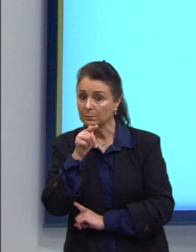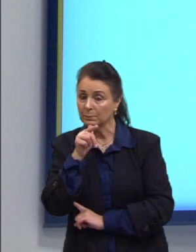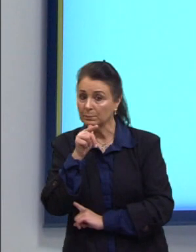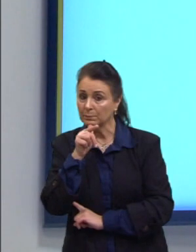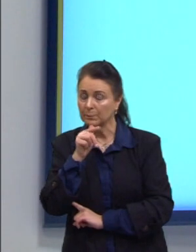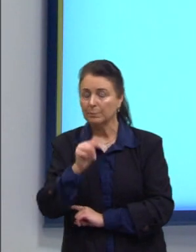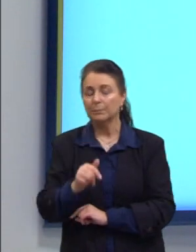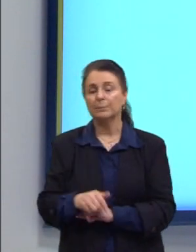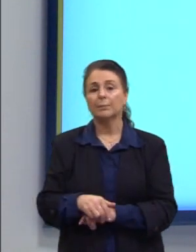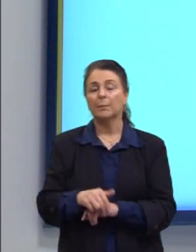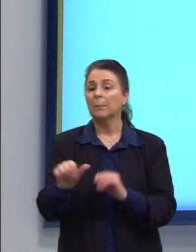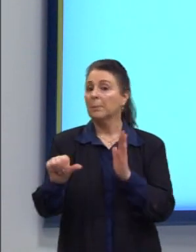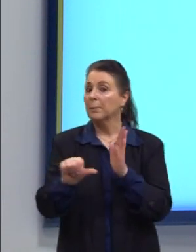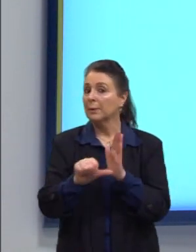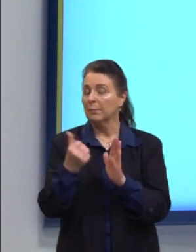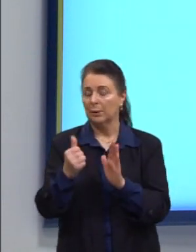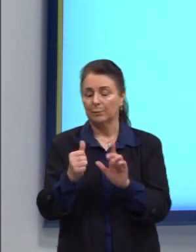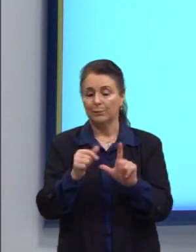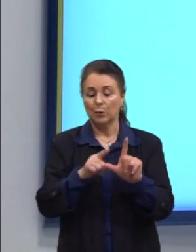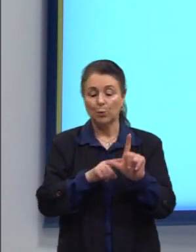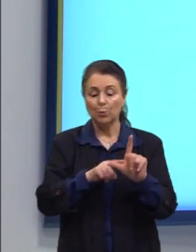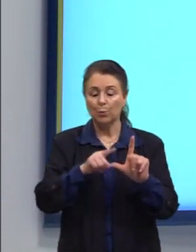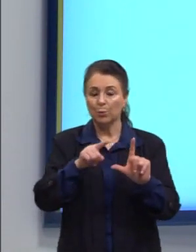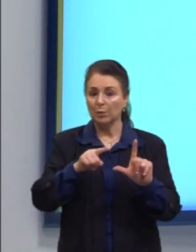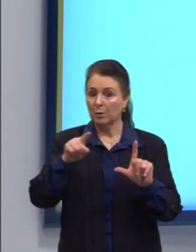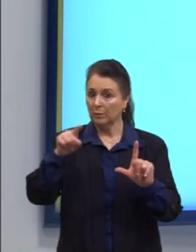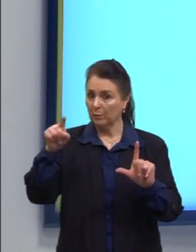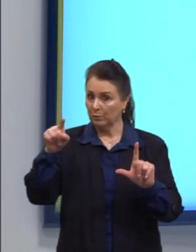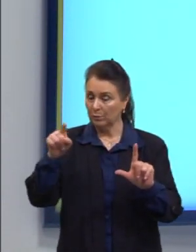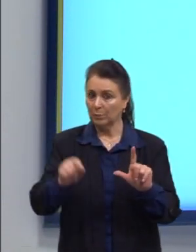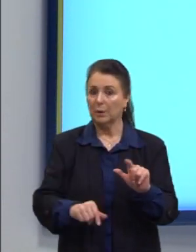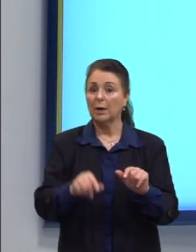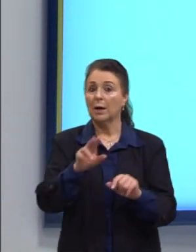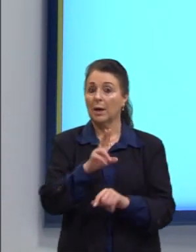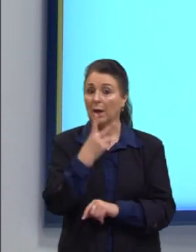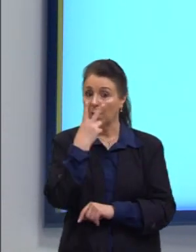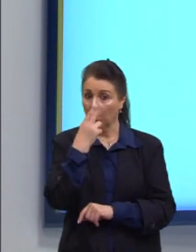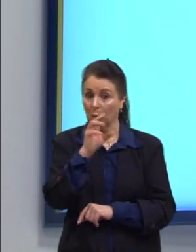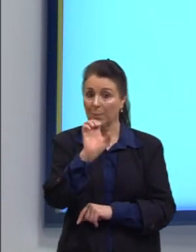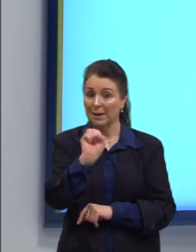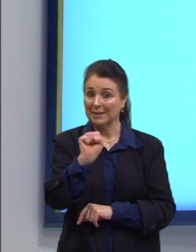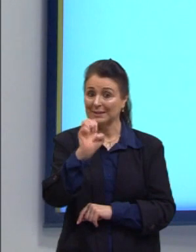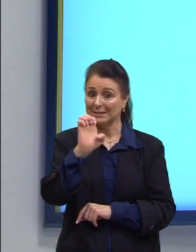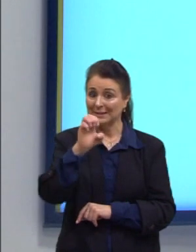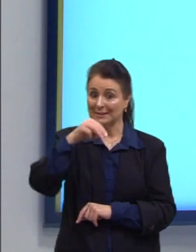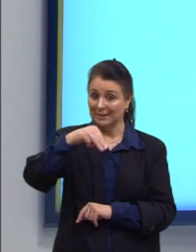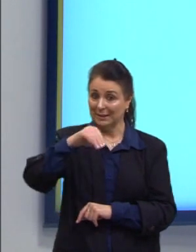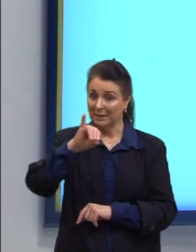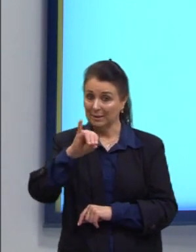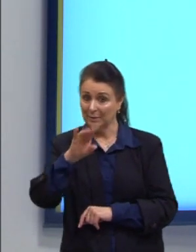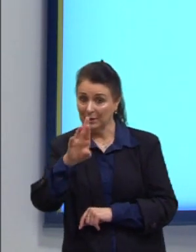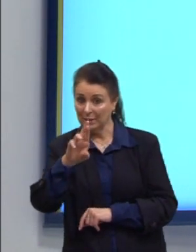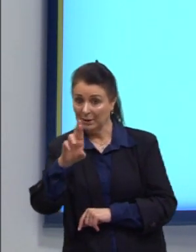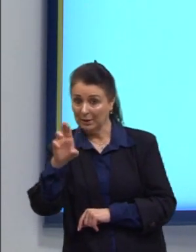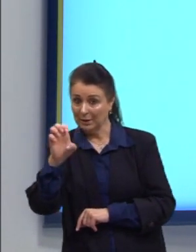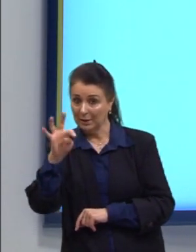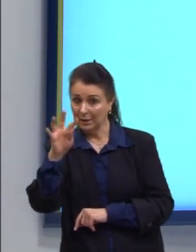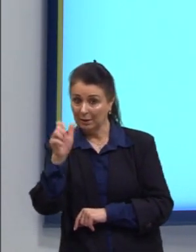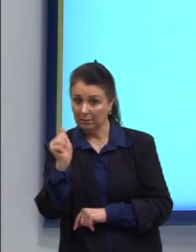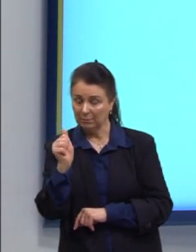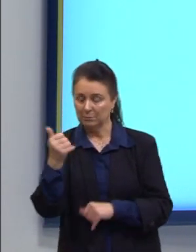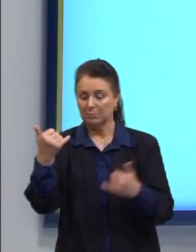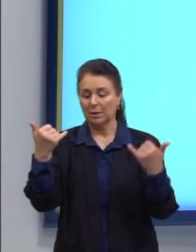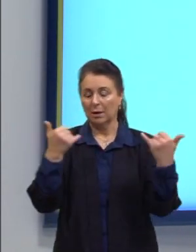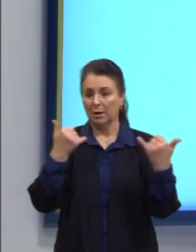Primeira coisa, esse gráfico, né, ele é uma semirreta. O gráfico ali, a informação do